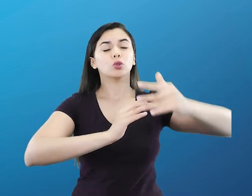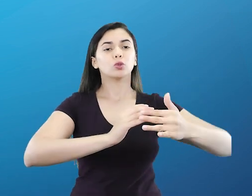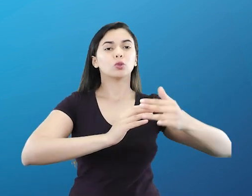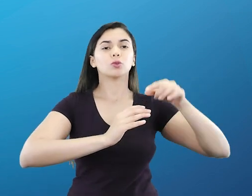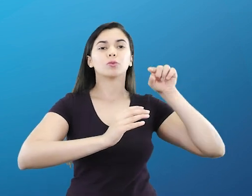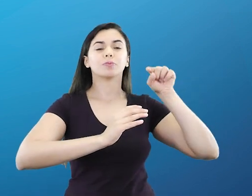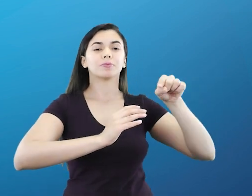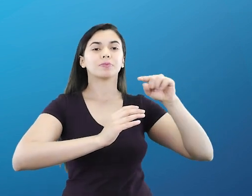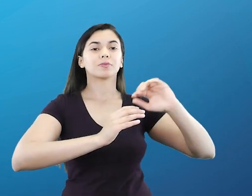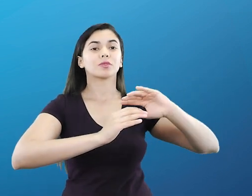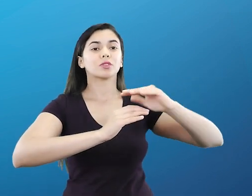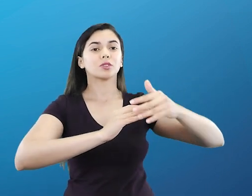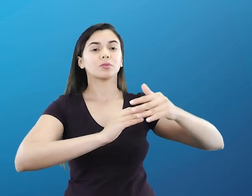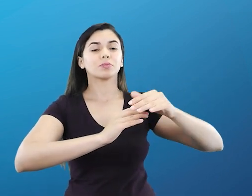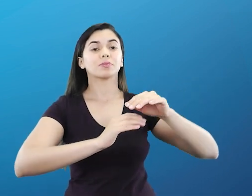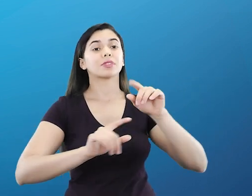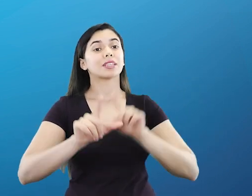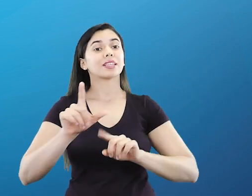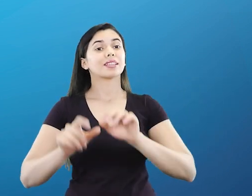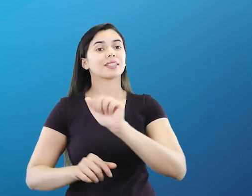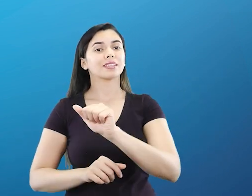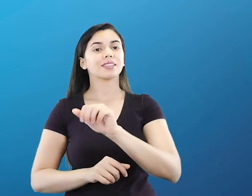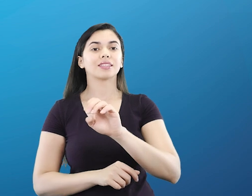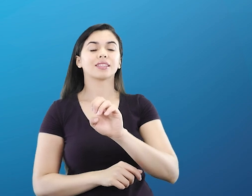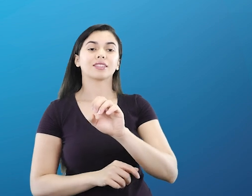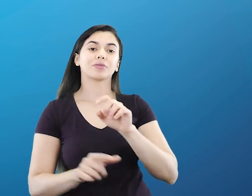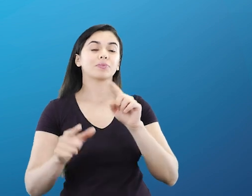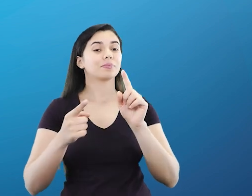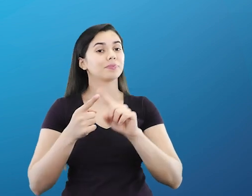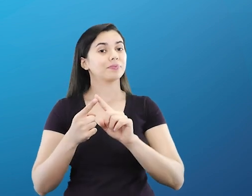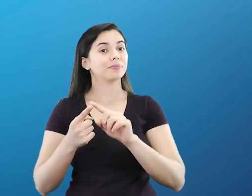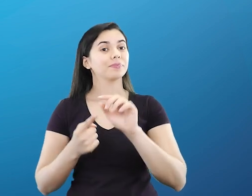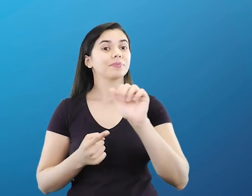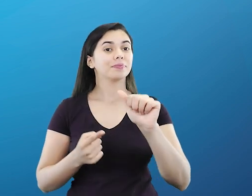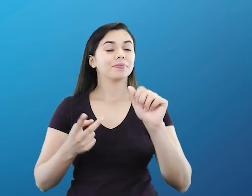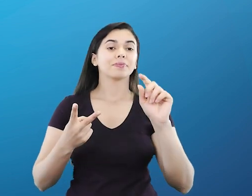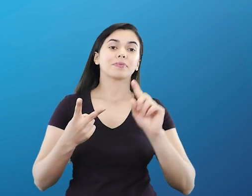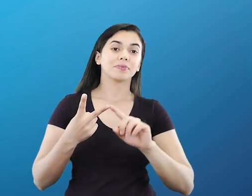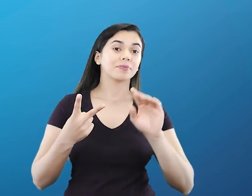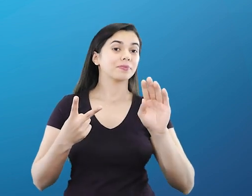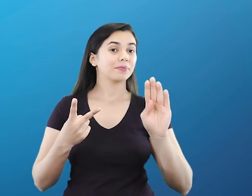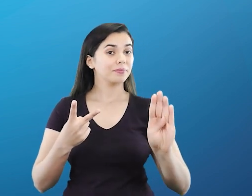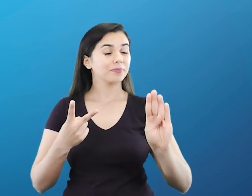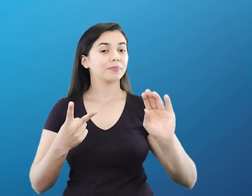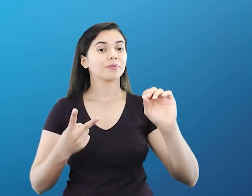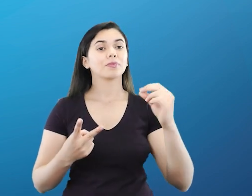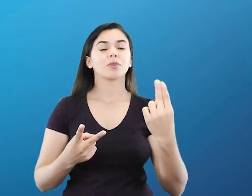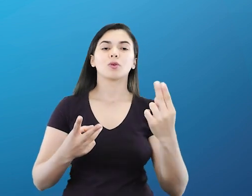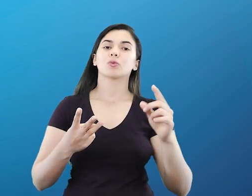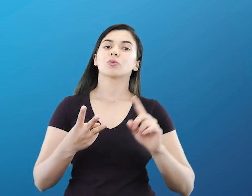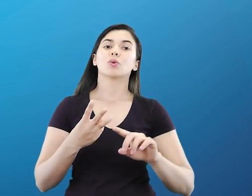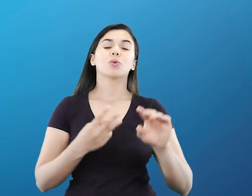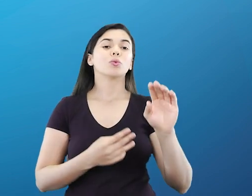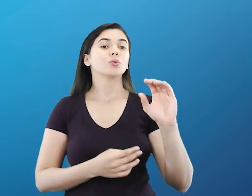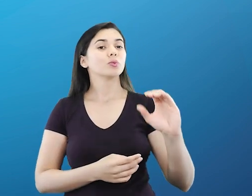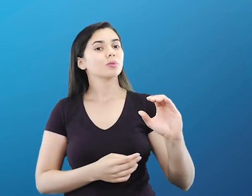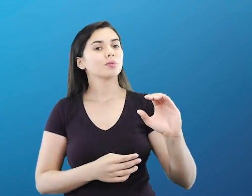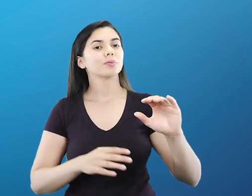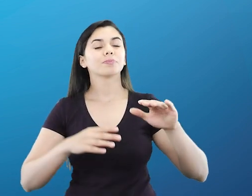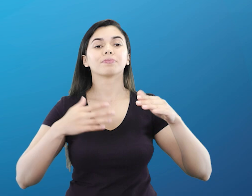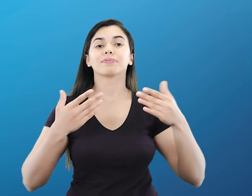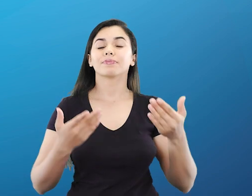situada na camada... Letra A, exosfera. B, estratosfera. C, troposfera.